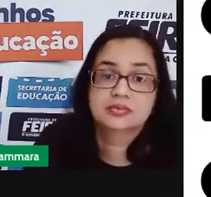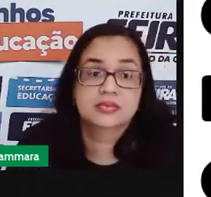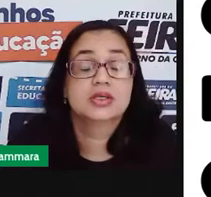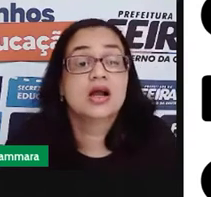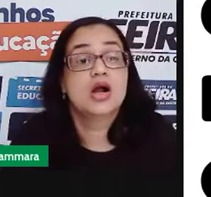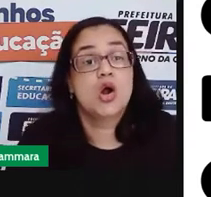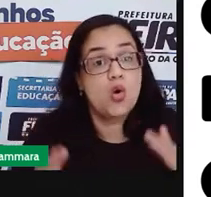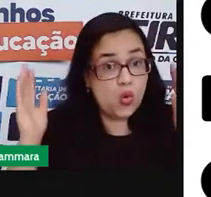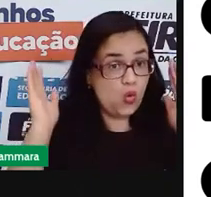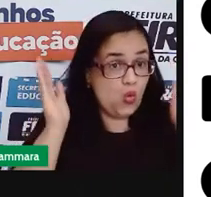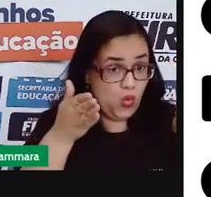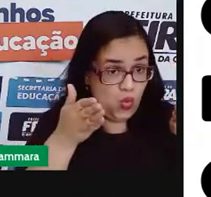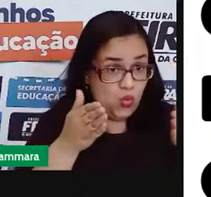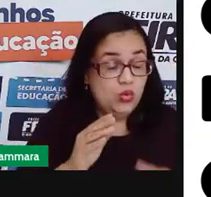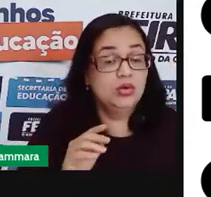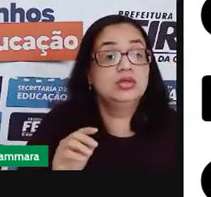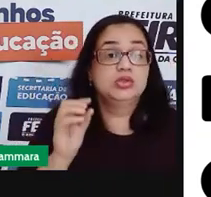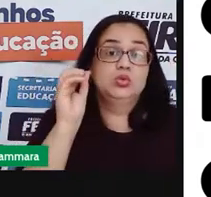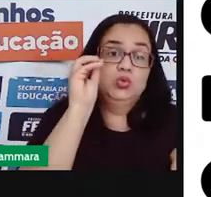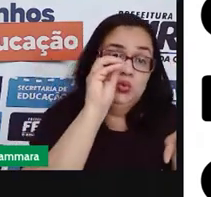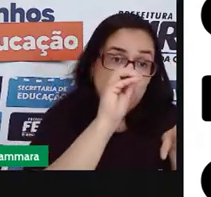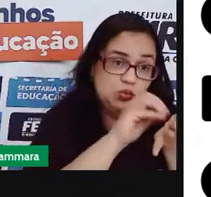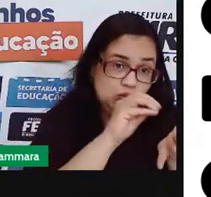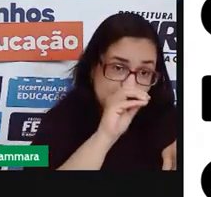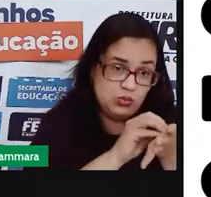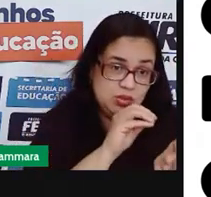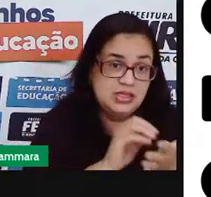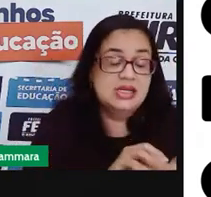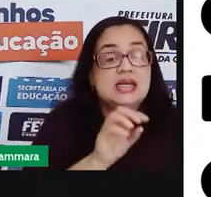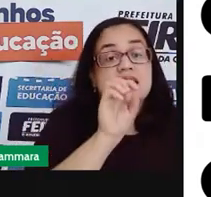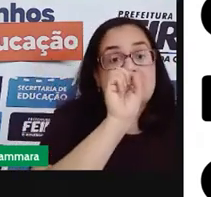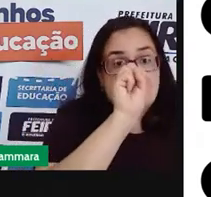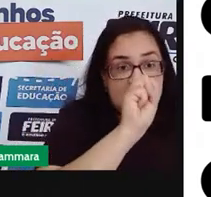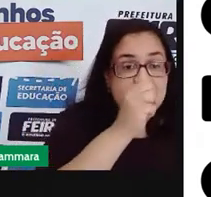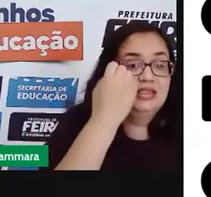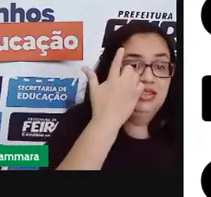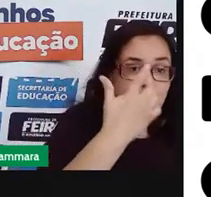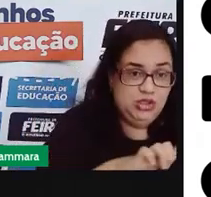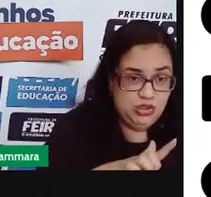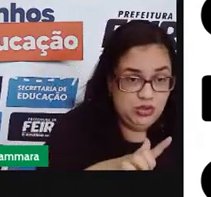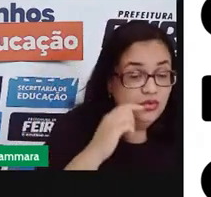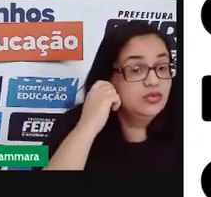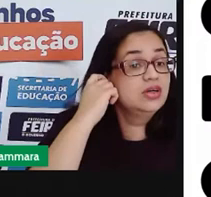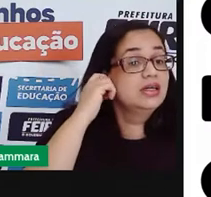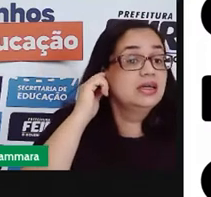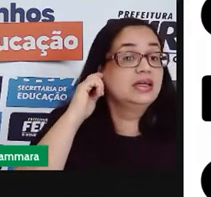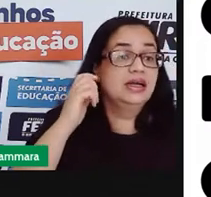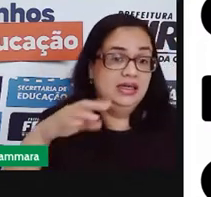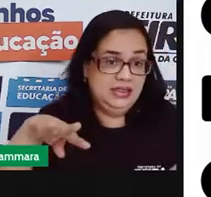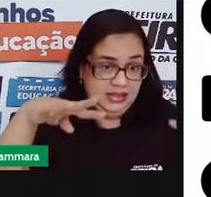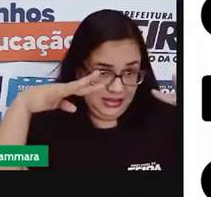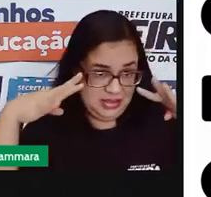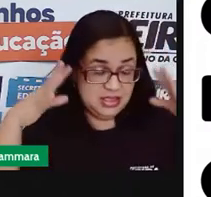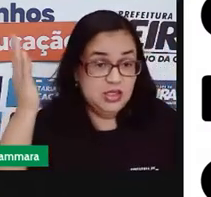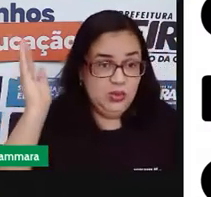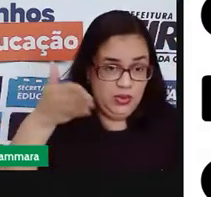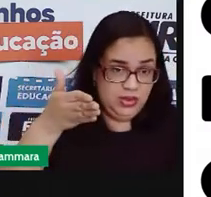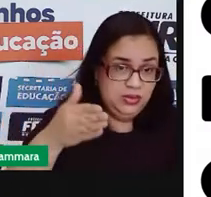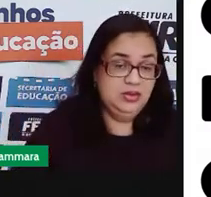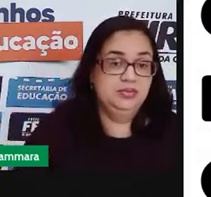Agora nós vamos completar com S de novo. E eu quero que você preste bastante atenção agora.